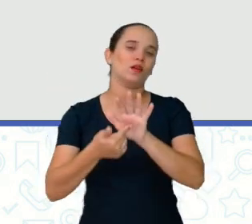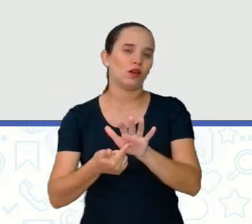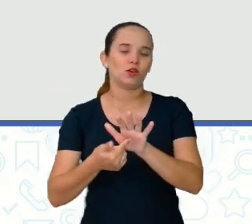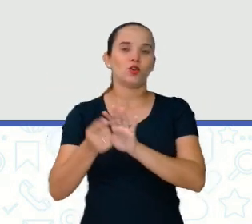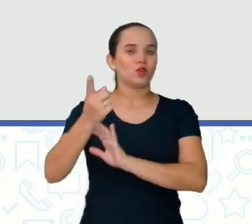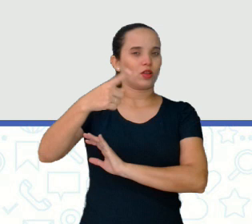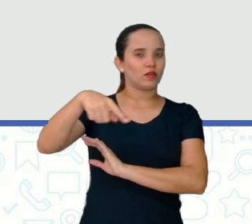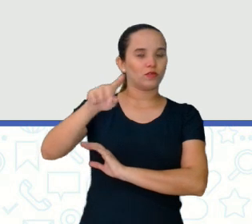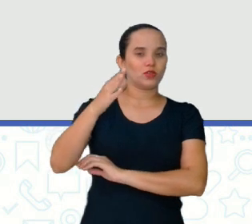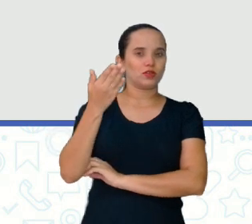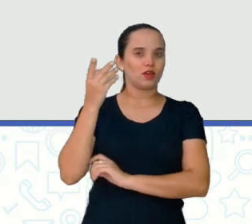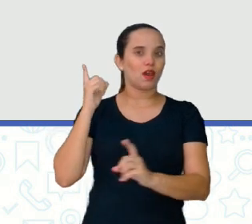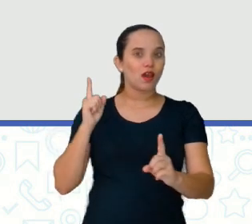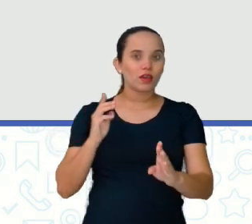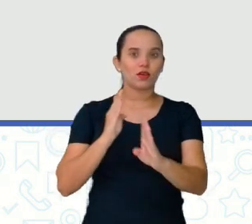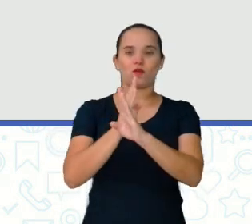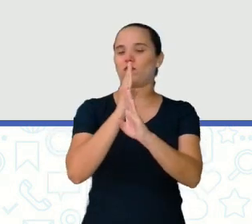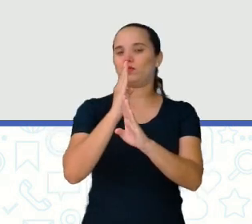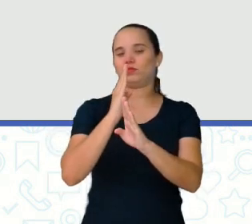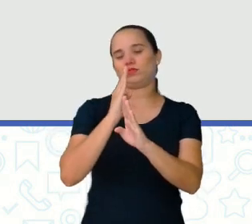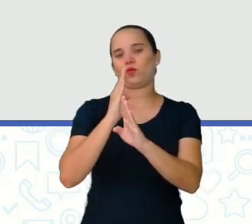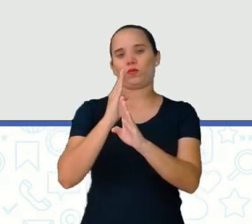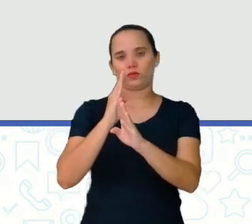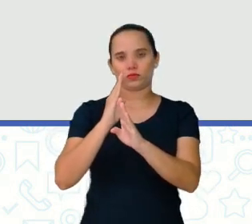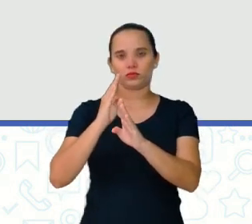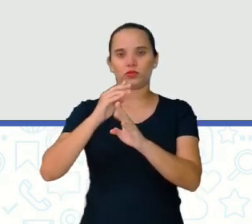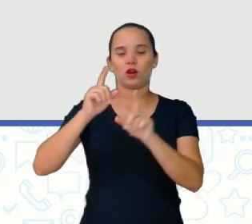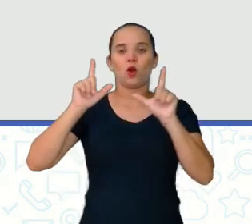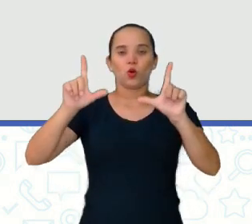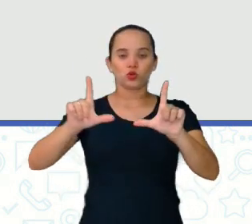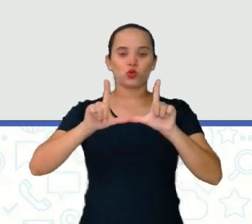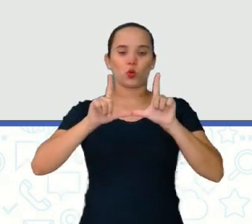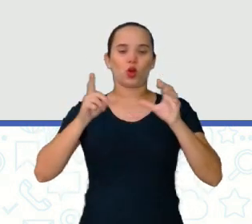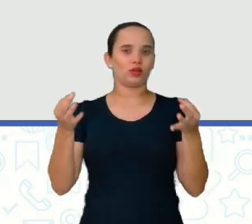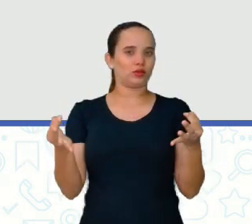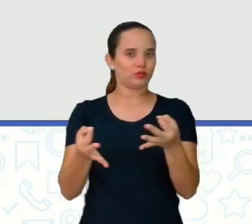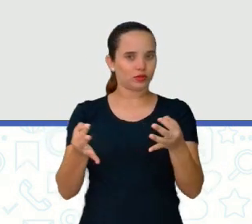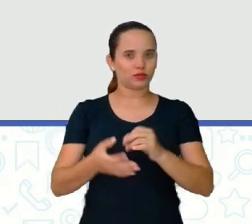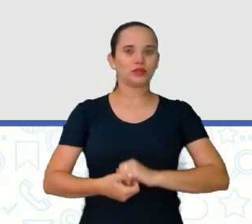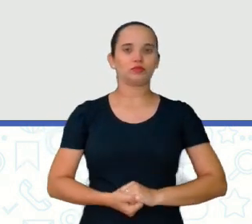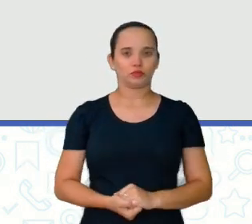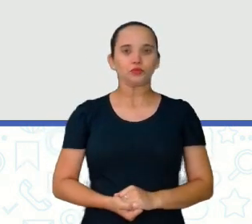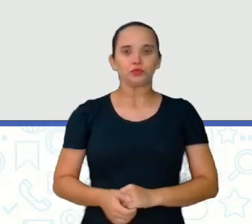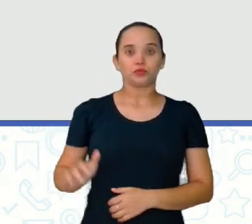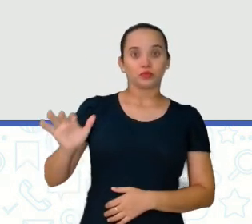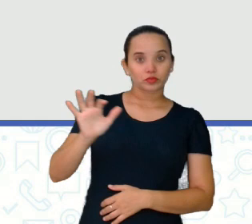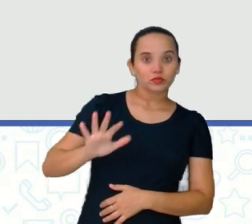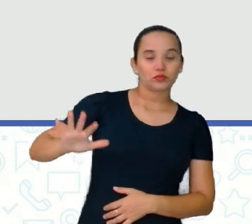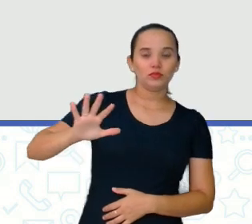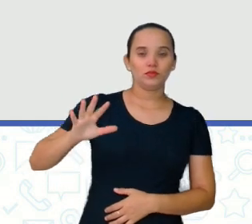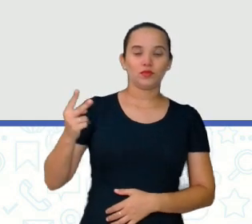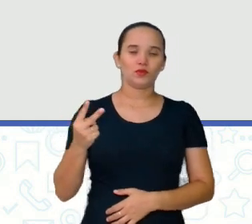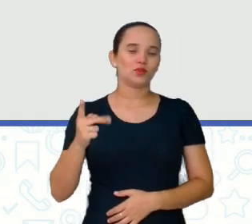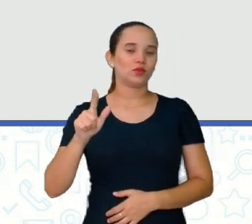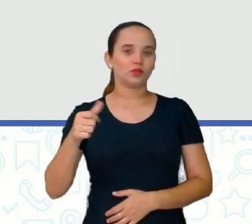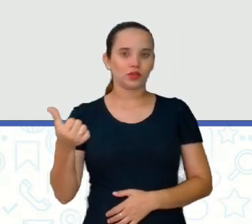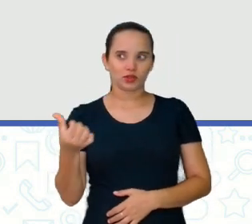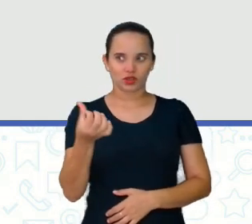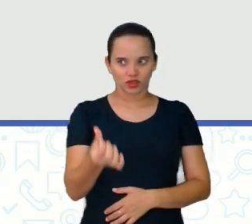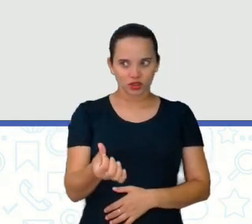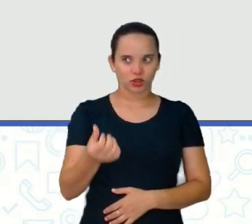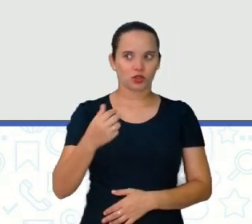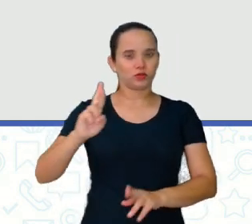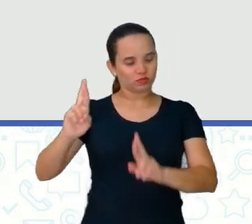encontre os quadrados perfeitos. É essa a resposta. 16. A área é 16. Espero que vocês tenham